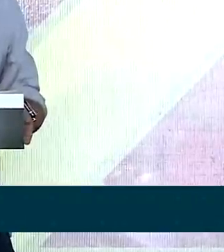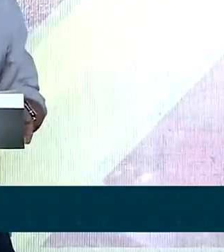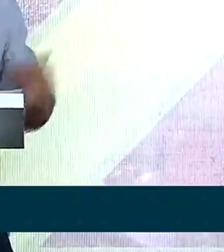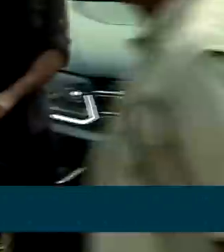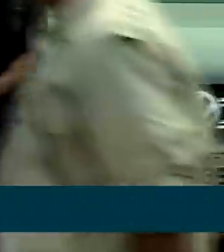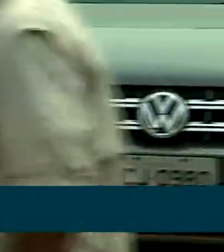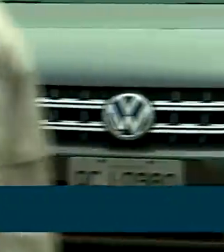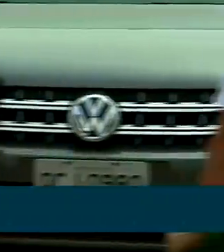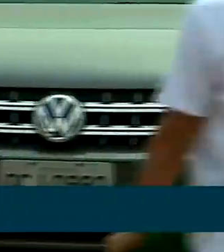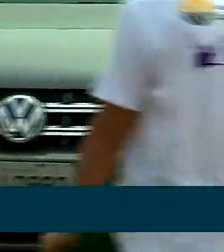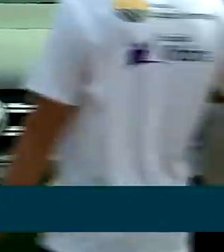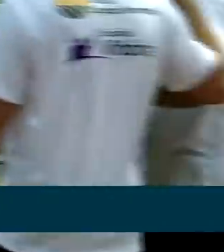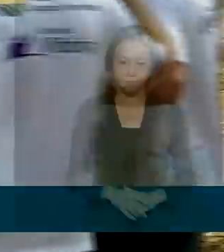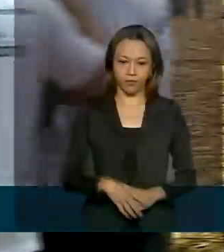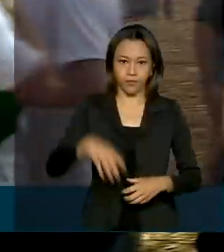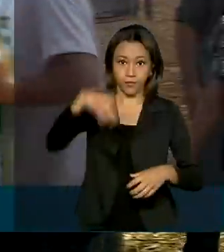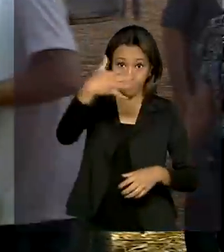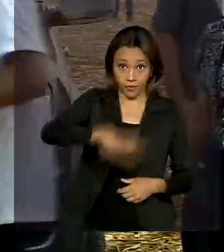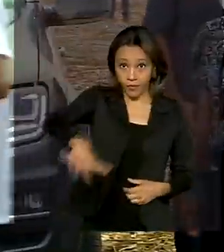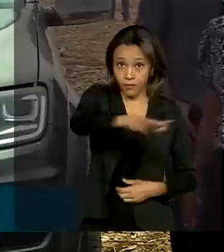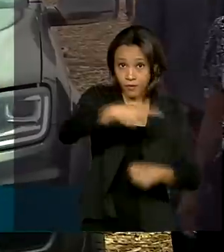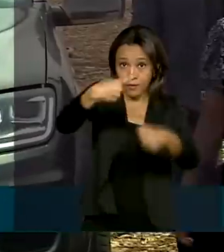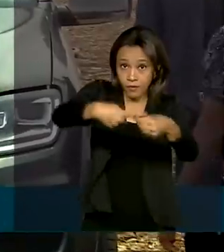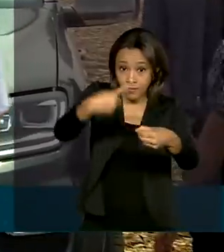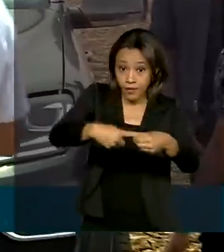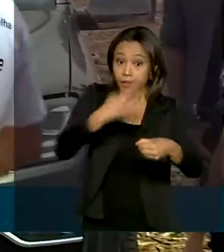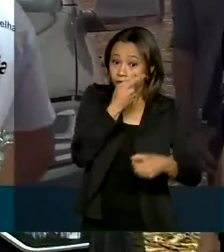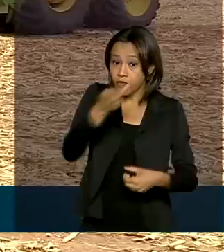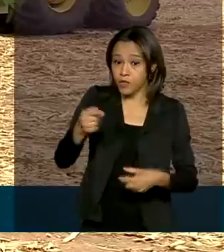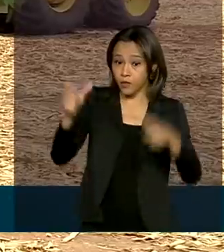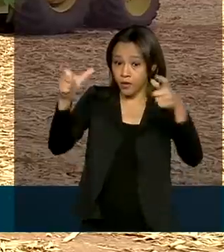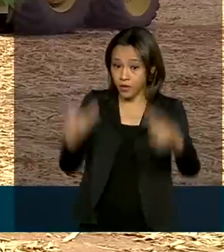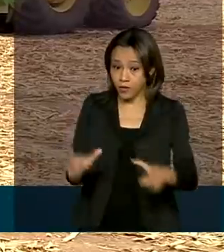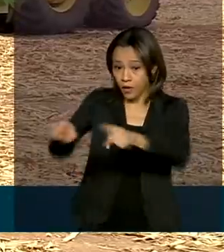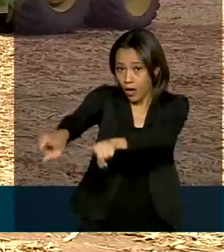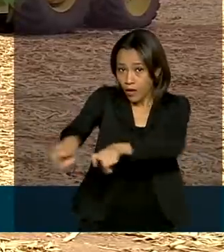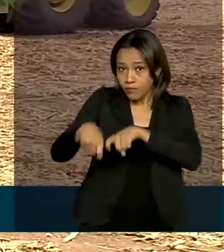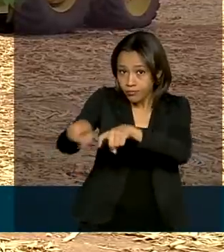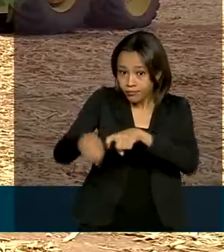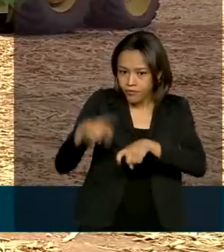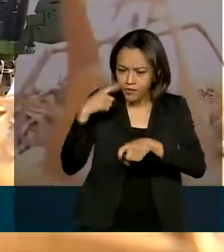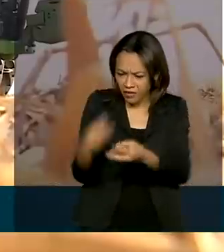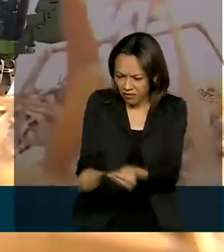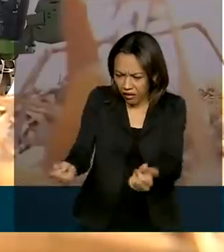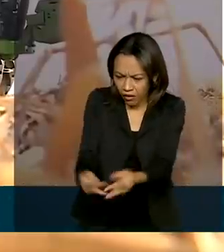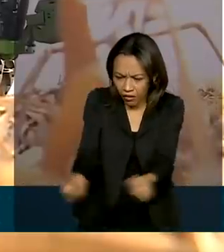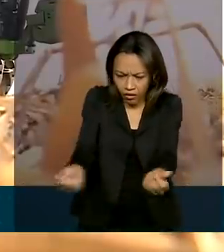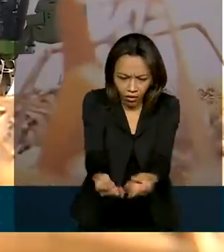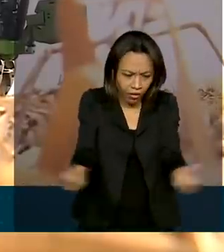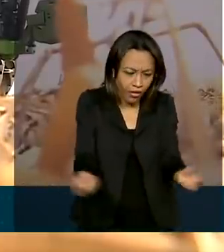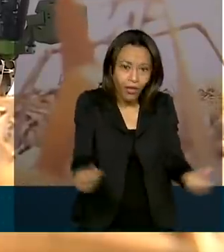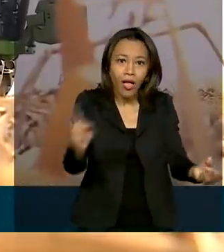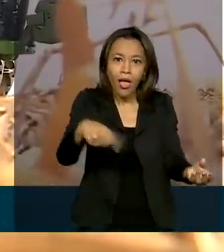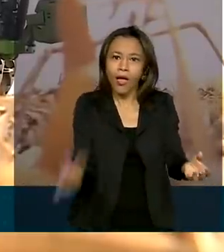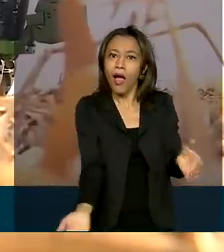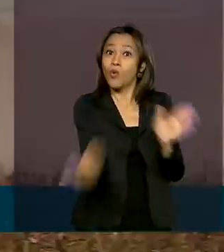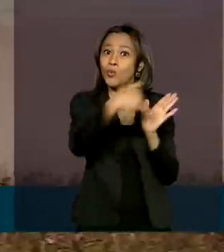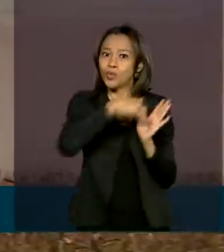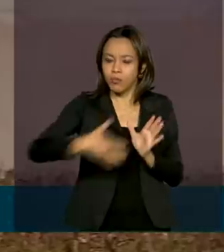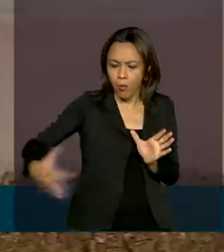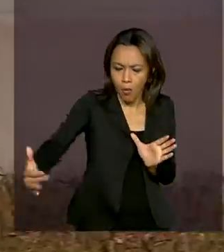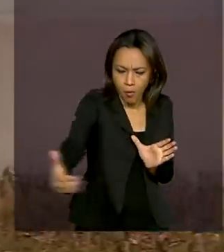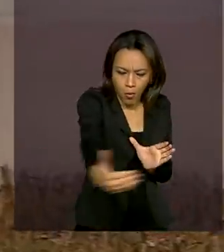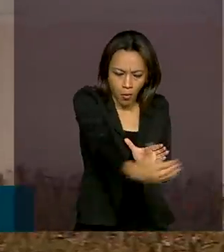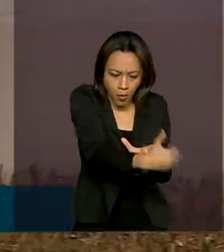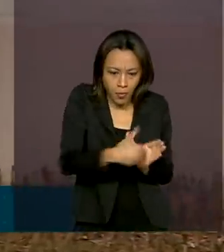de Brasil. Em Sorriso, o presidente também visitou esta fazenda. O resto de palha no chão é resquício da última colheita de milho.